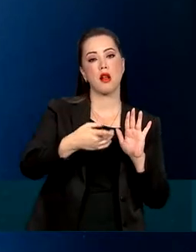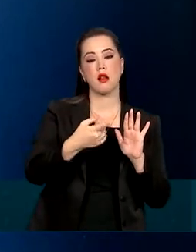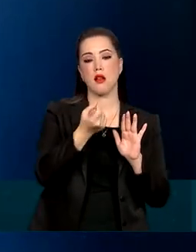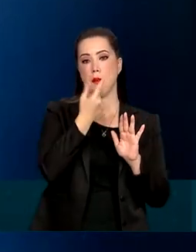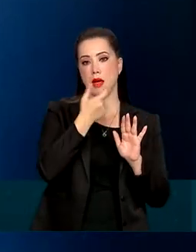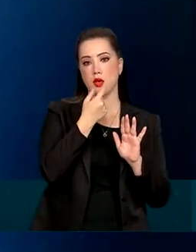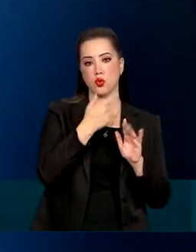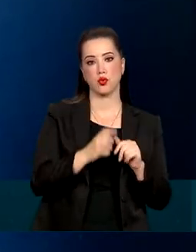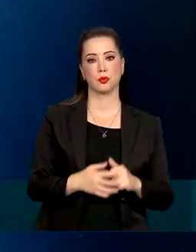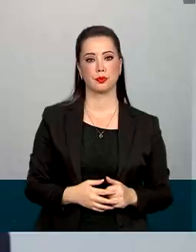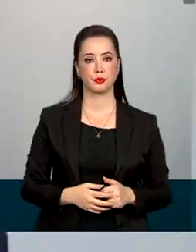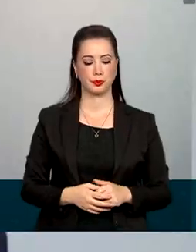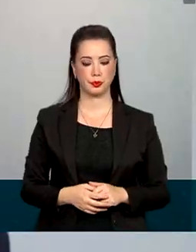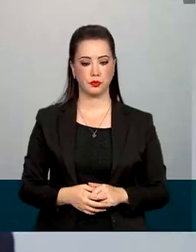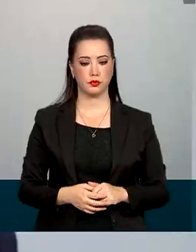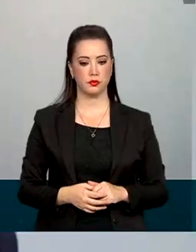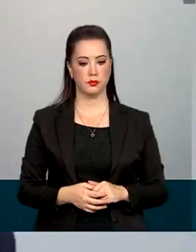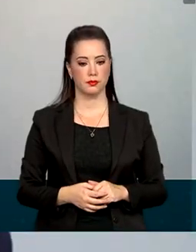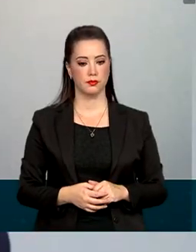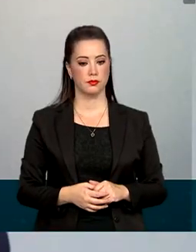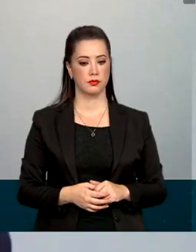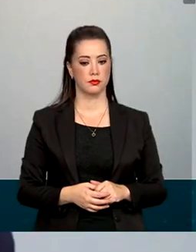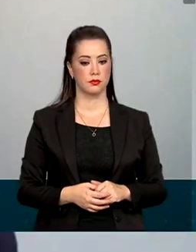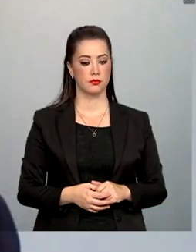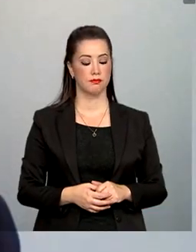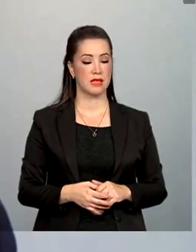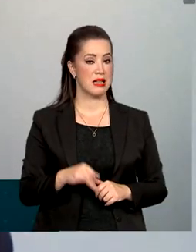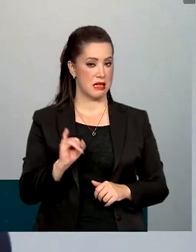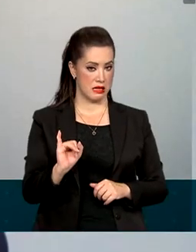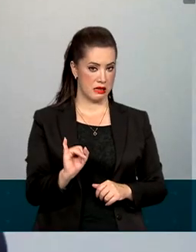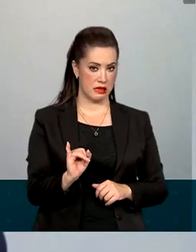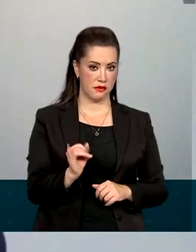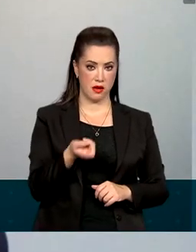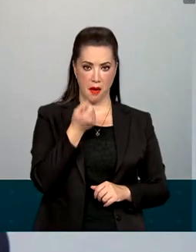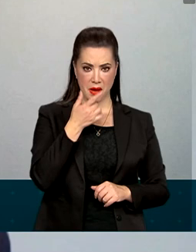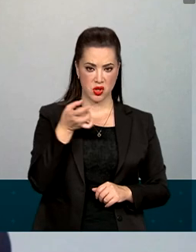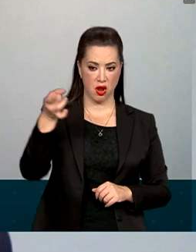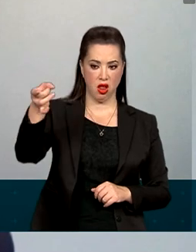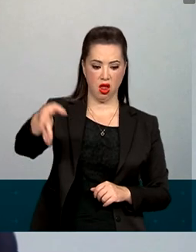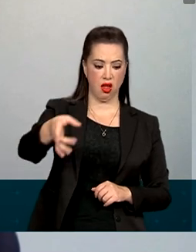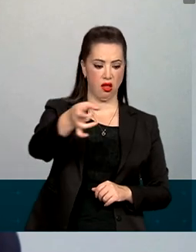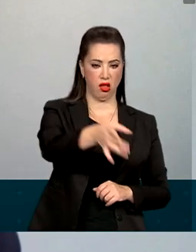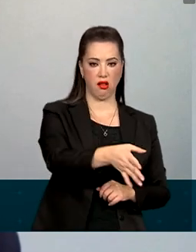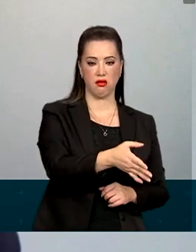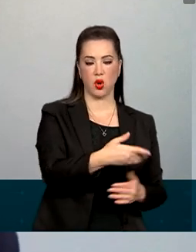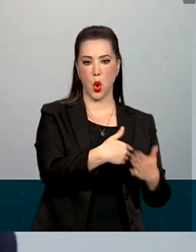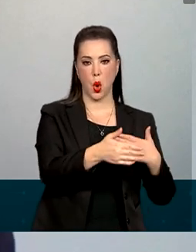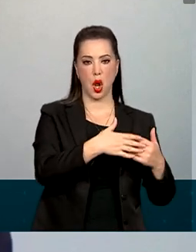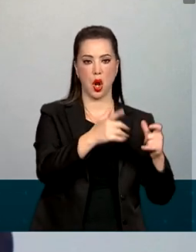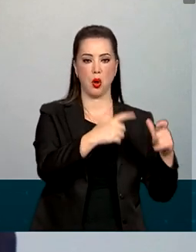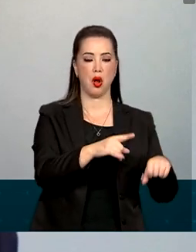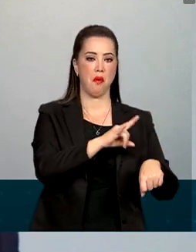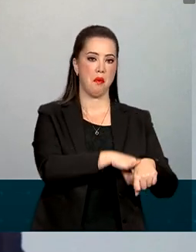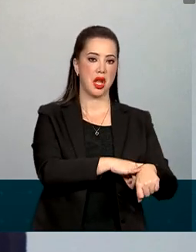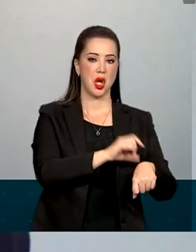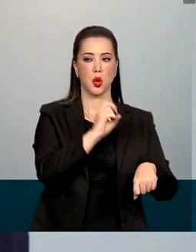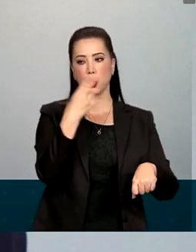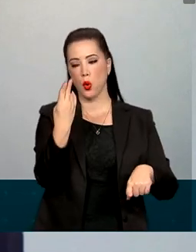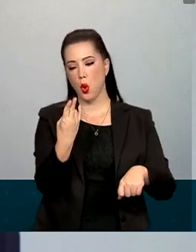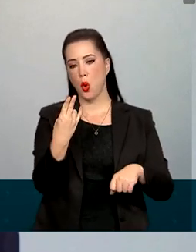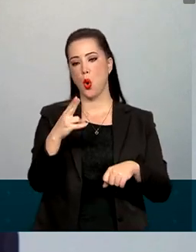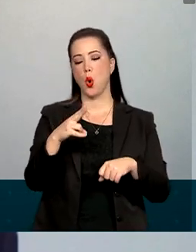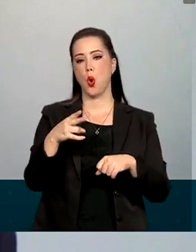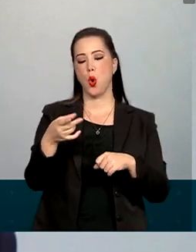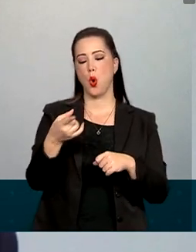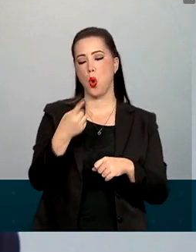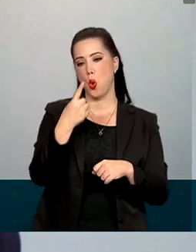coleta específicos. O descarte inadequado dos medicamentos, seja no lixo comum ou no vaso sanitário, ele vai acabar alcançando o